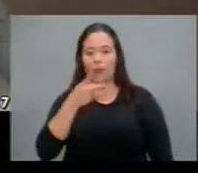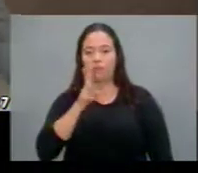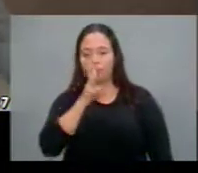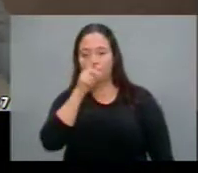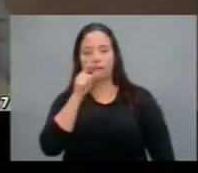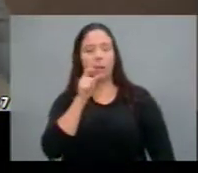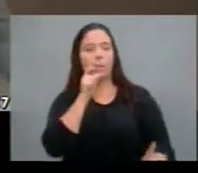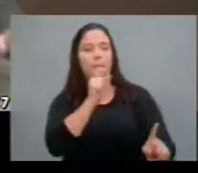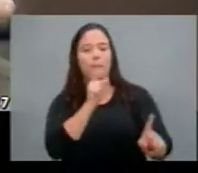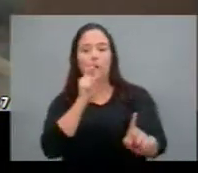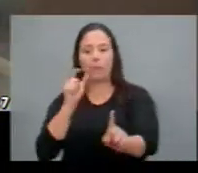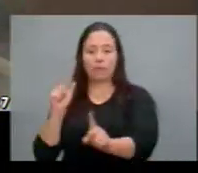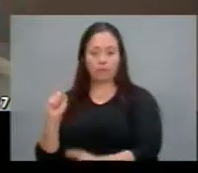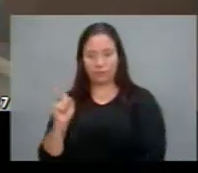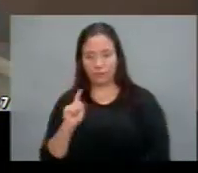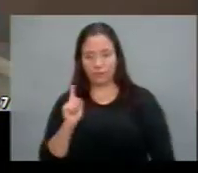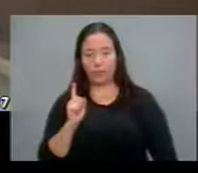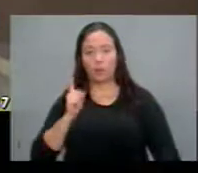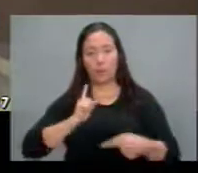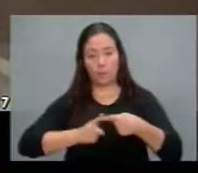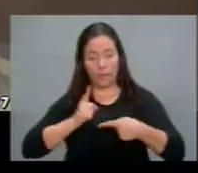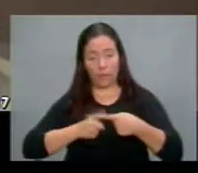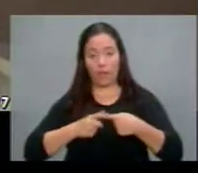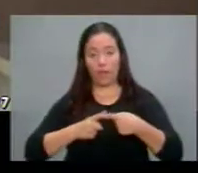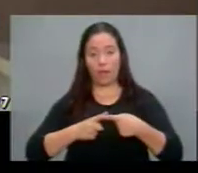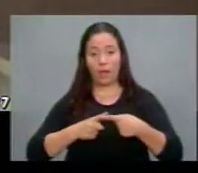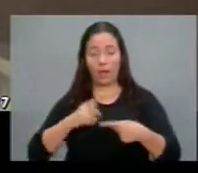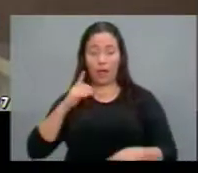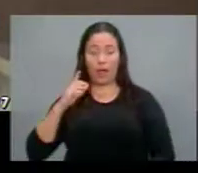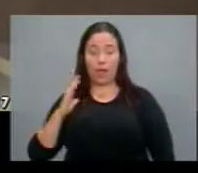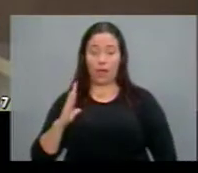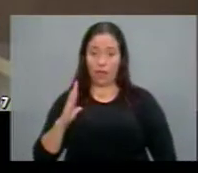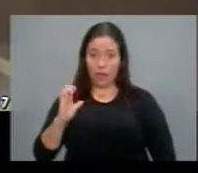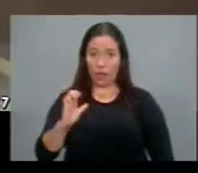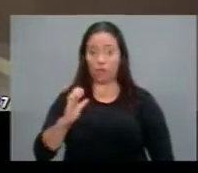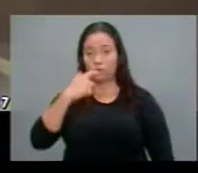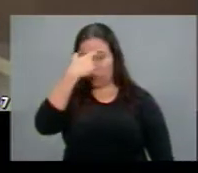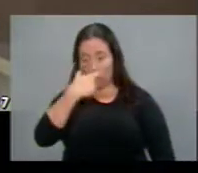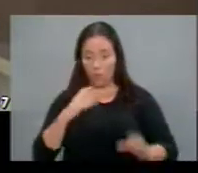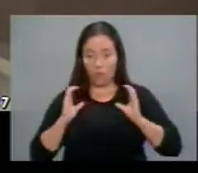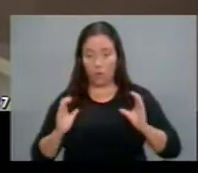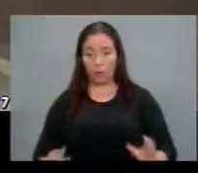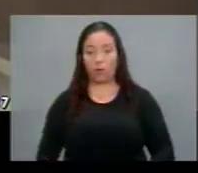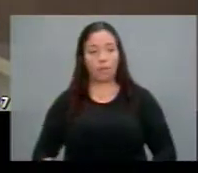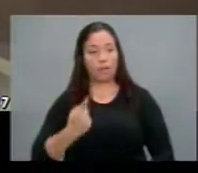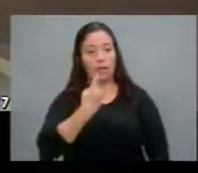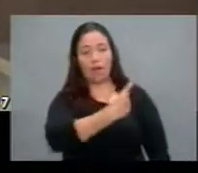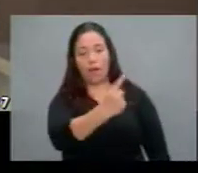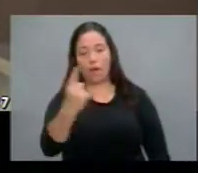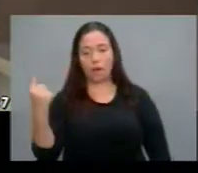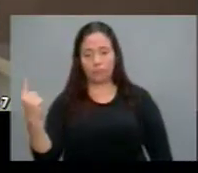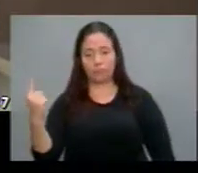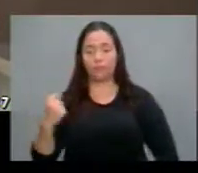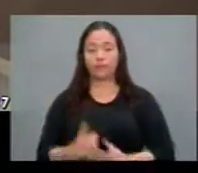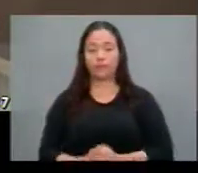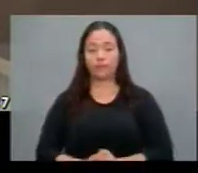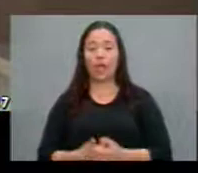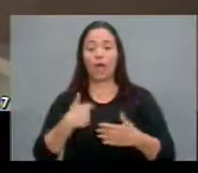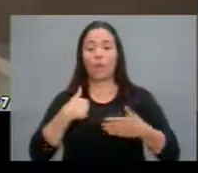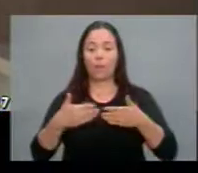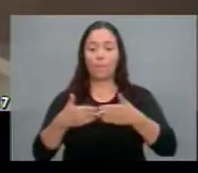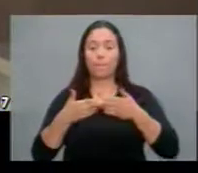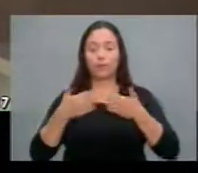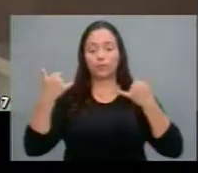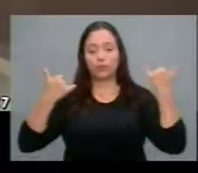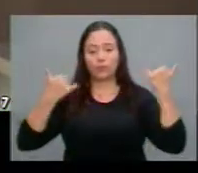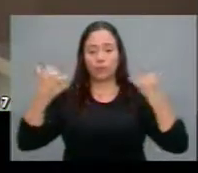atacando a moral de ninguém porque inclusive a moral das pessoas eu acho muito séria eu não estou atacando a moral de ninguém agora eu estou pedindo as